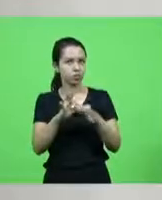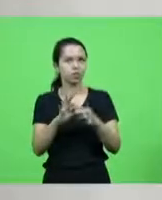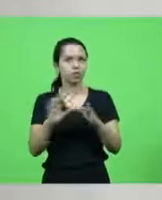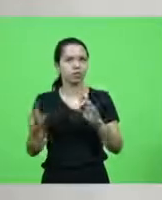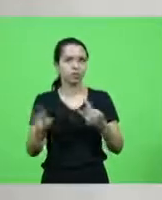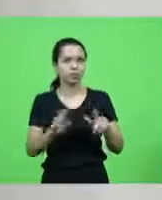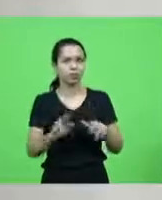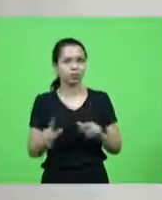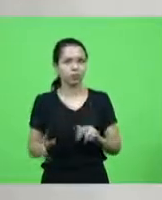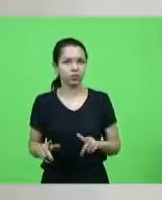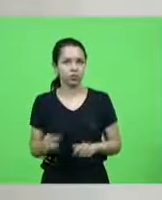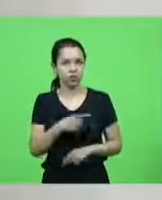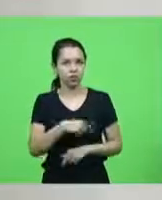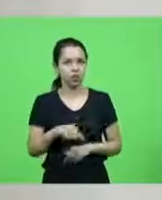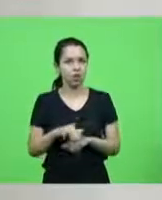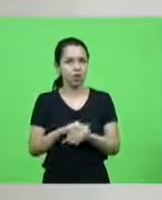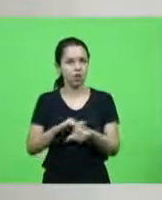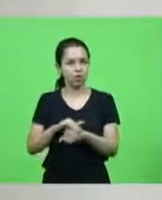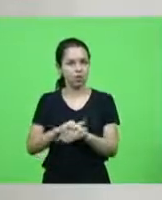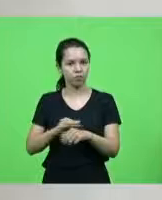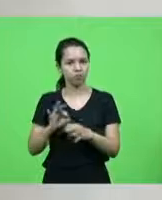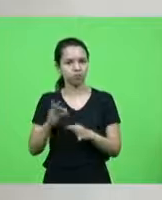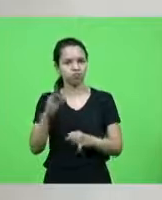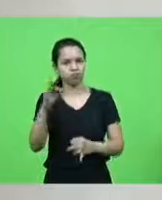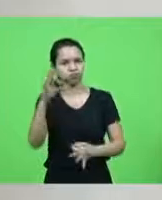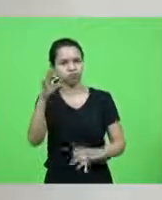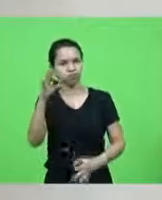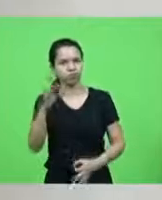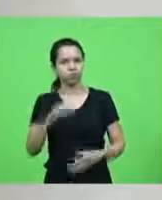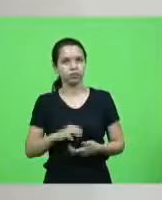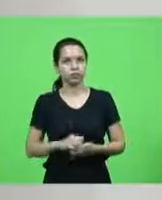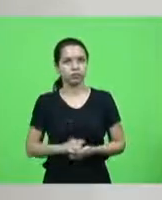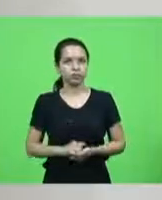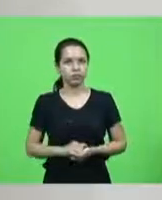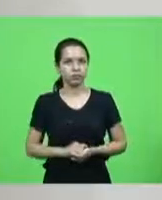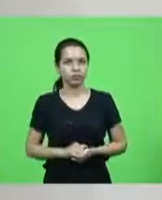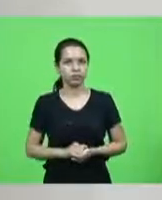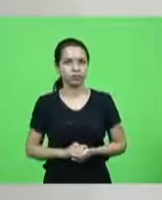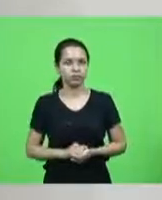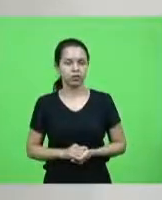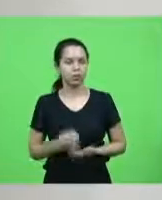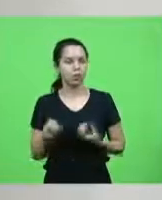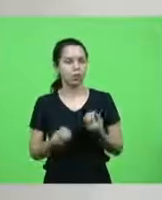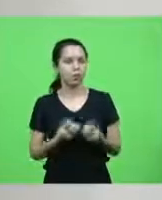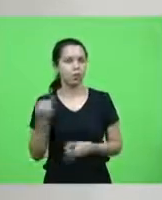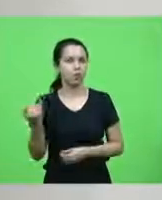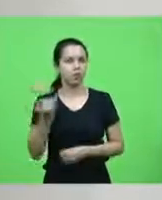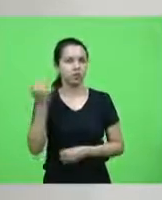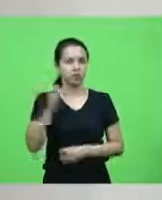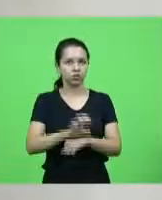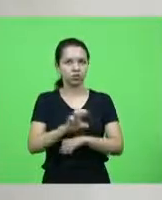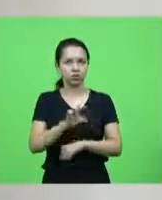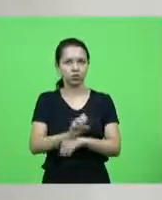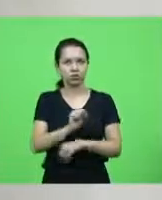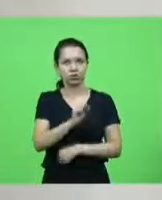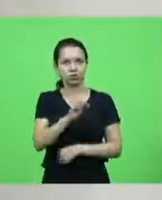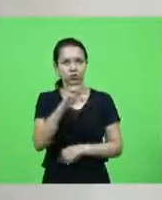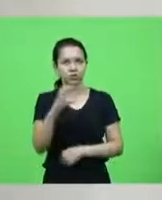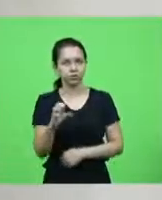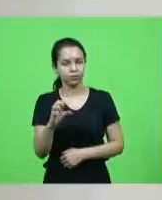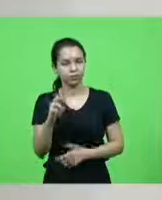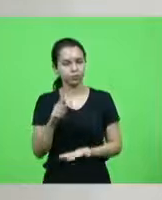nós conversamos largamente sobre esse episódio e do quanto é importante que o estado de Santa Catarina de fato